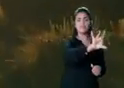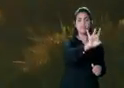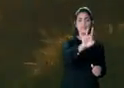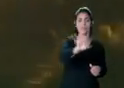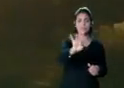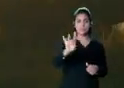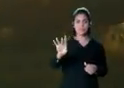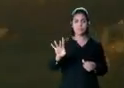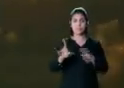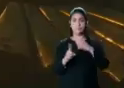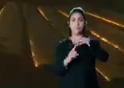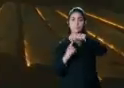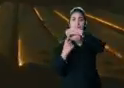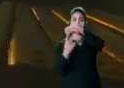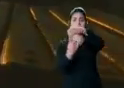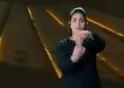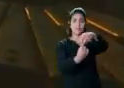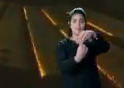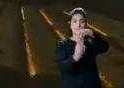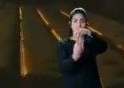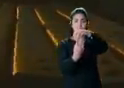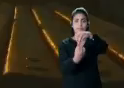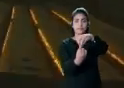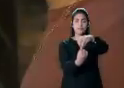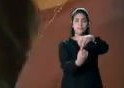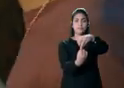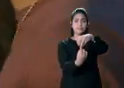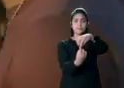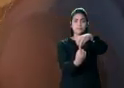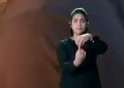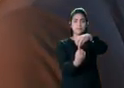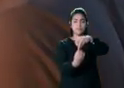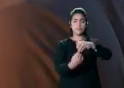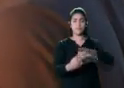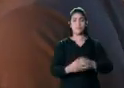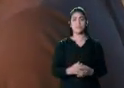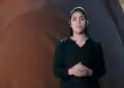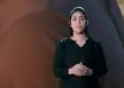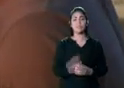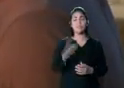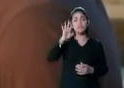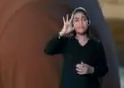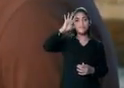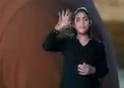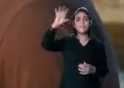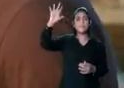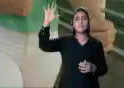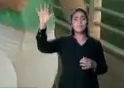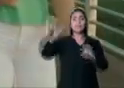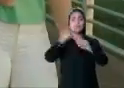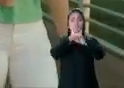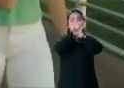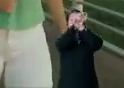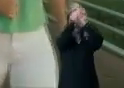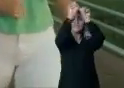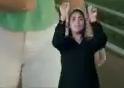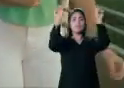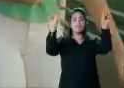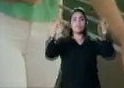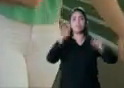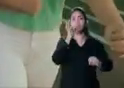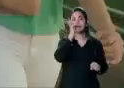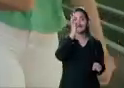voz de cada um e todos nós numa só voz. Sou o sonho